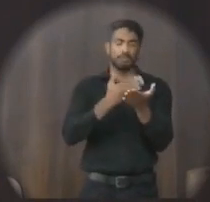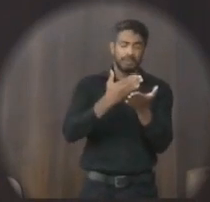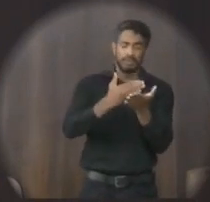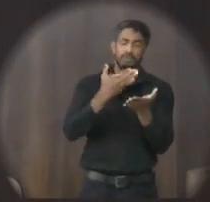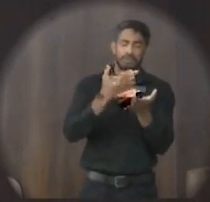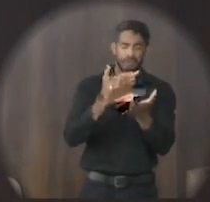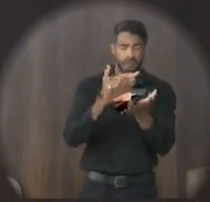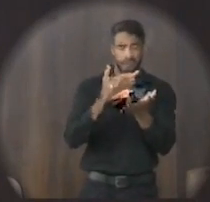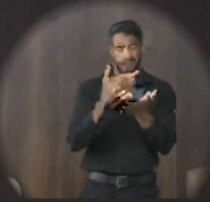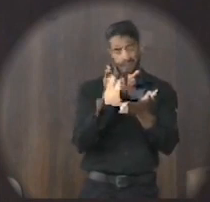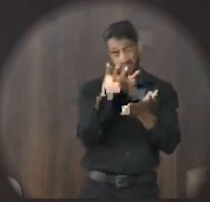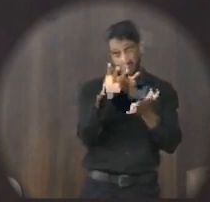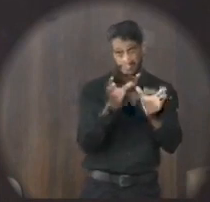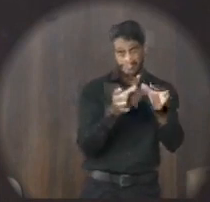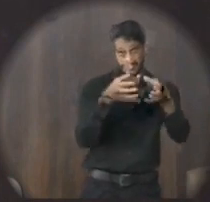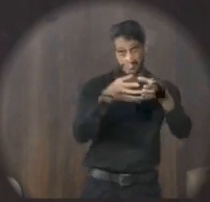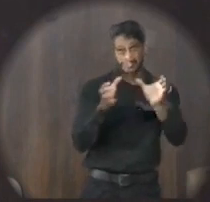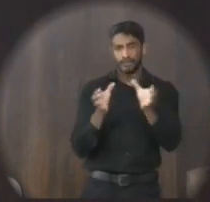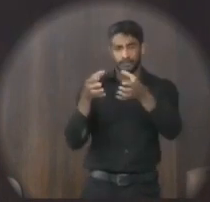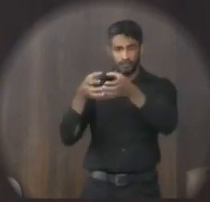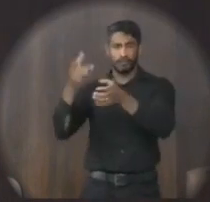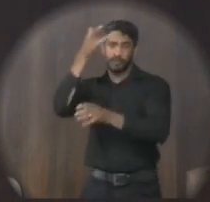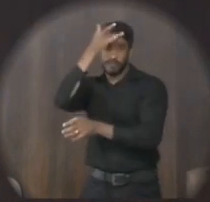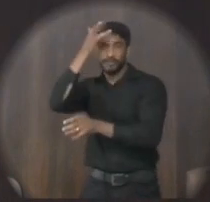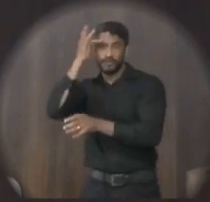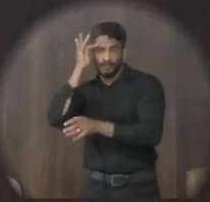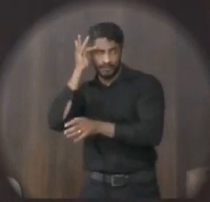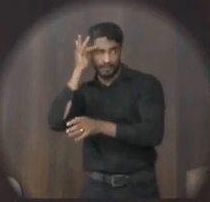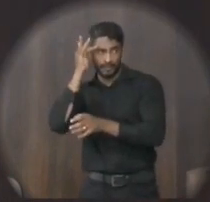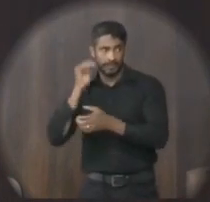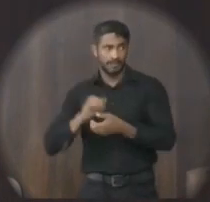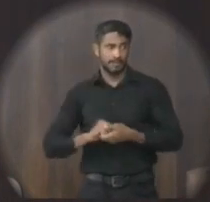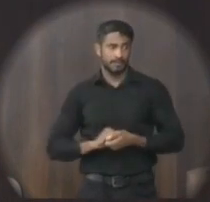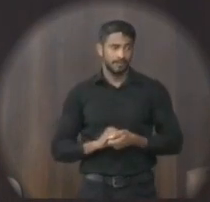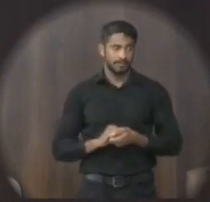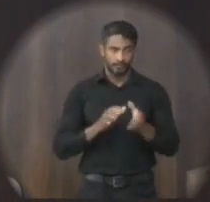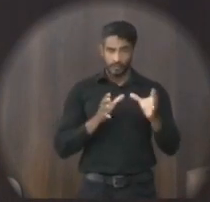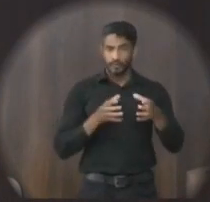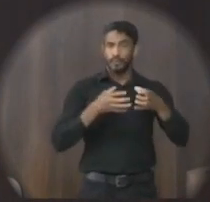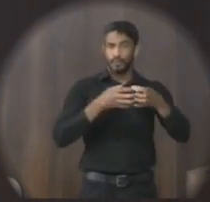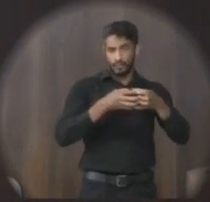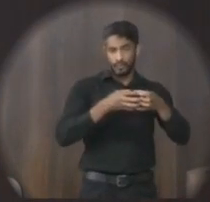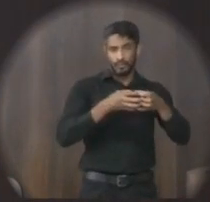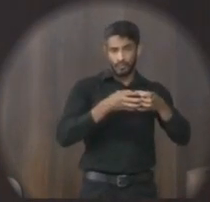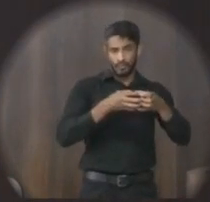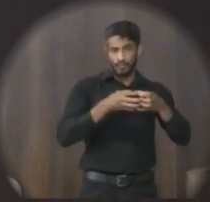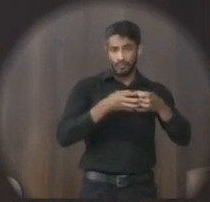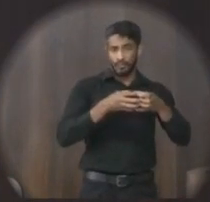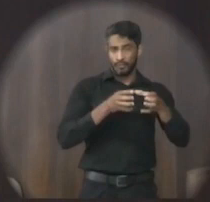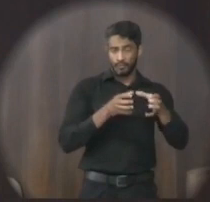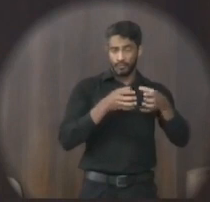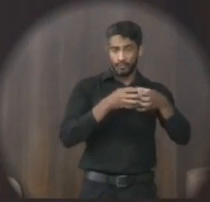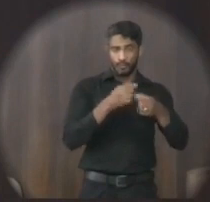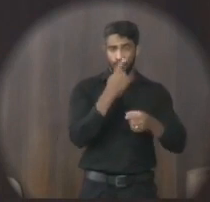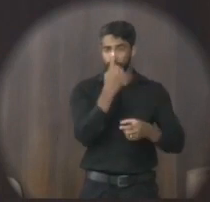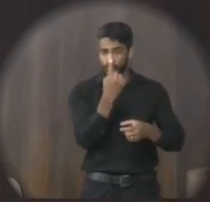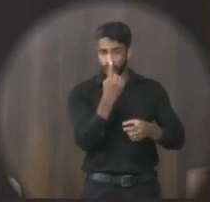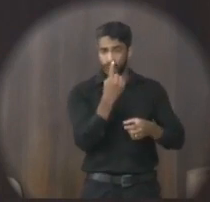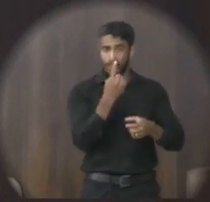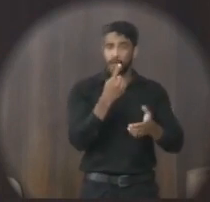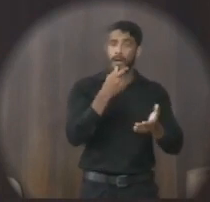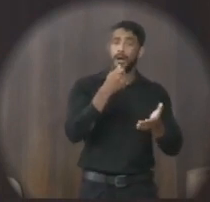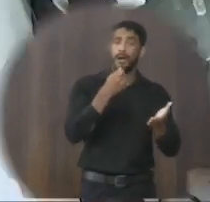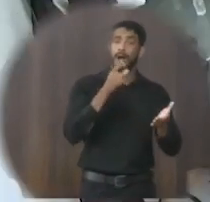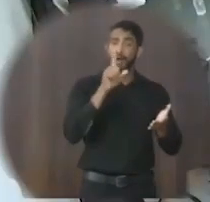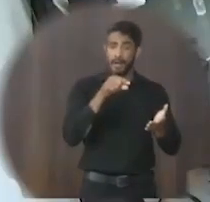o grupo de pessoas. O grupo estabelecido, o grupo 1, seria para